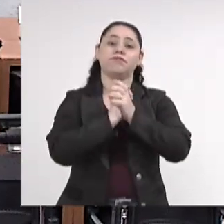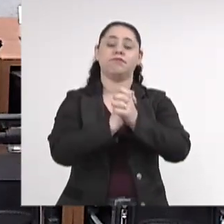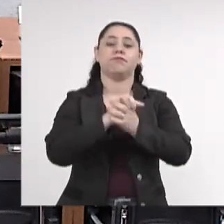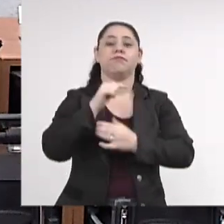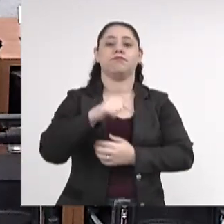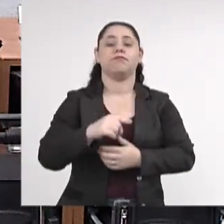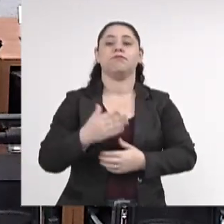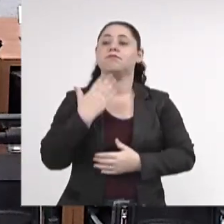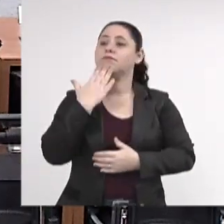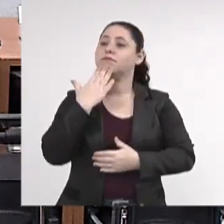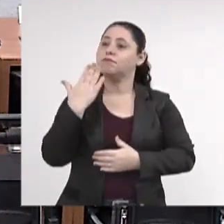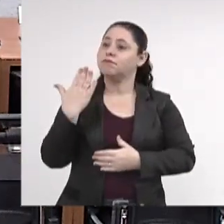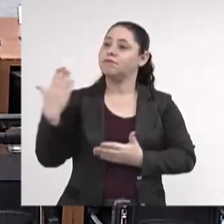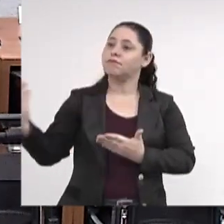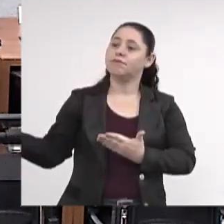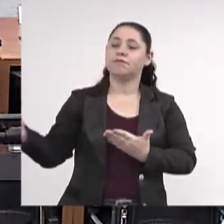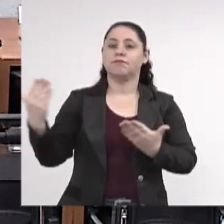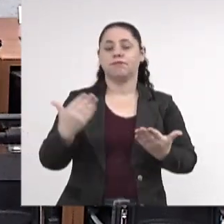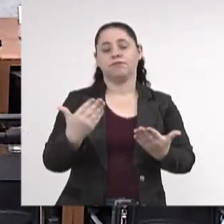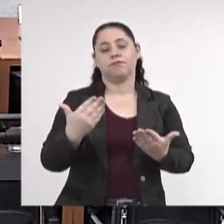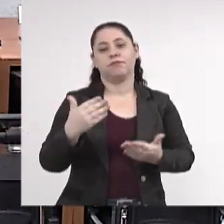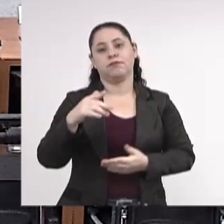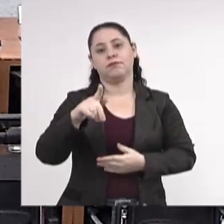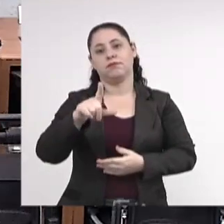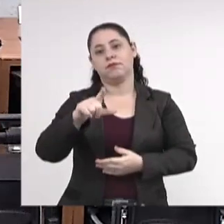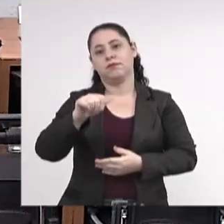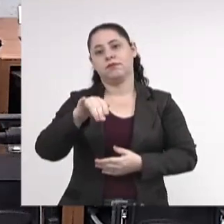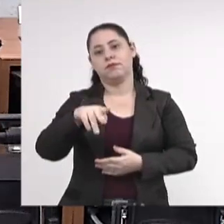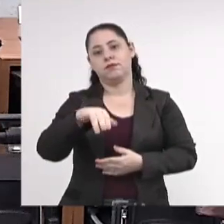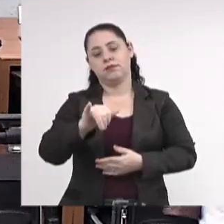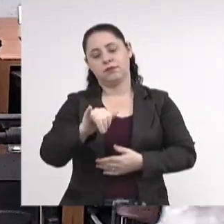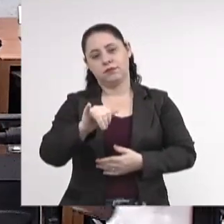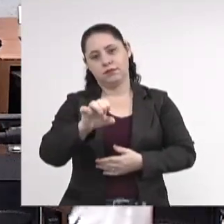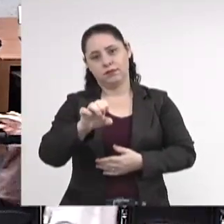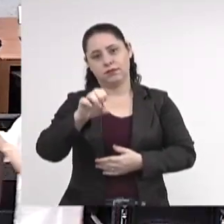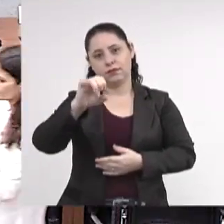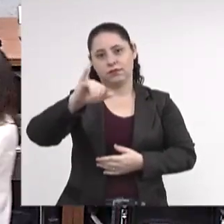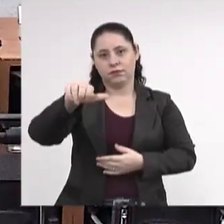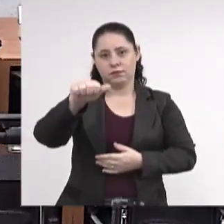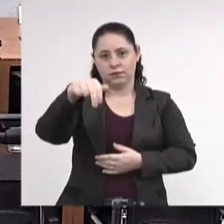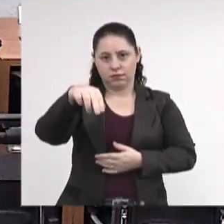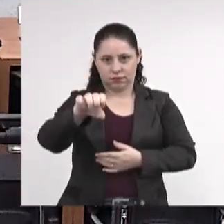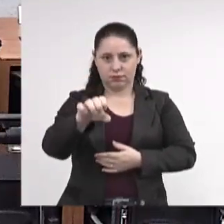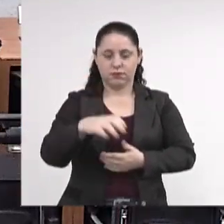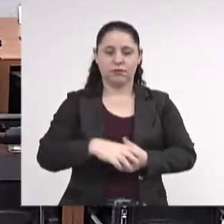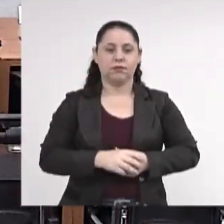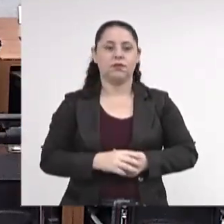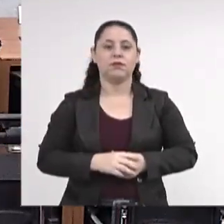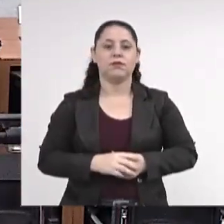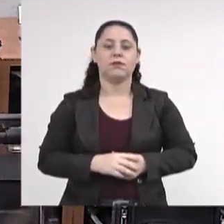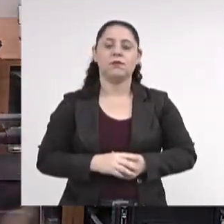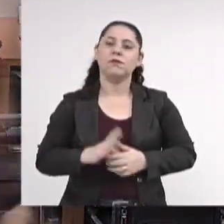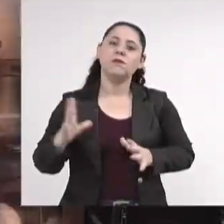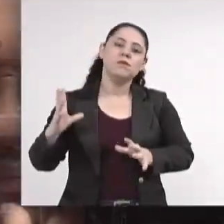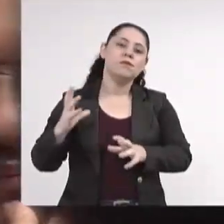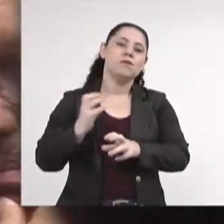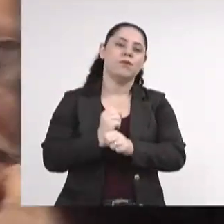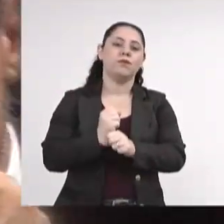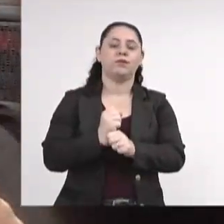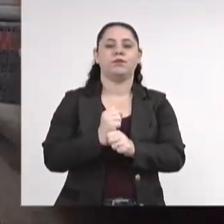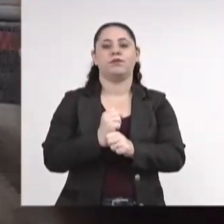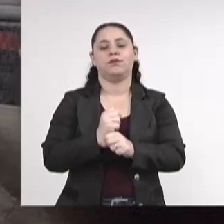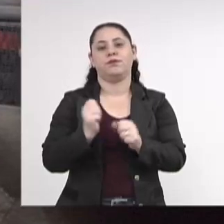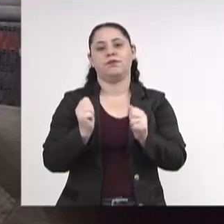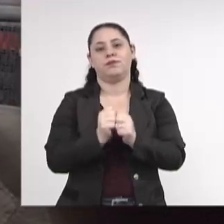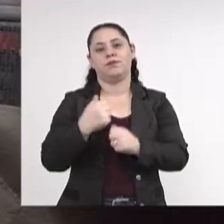e dar as boas-vindas para a deputada Gleice, Gleice Jan, que vem somar junto